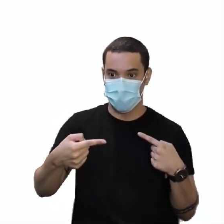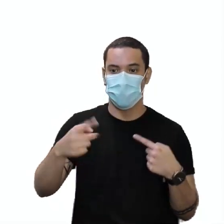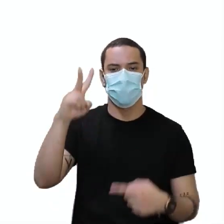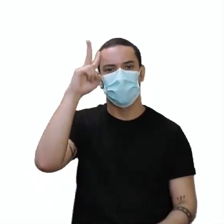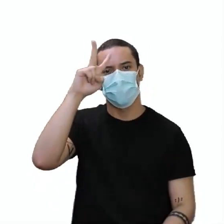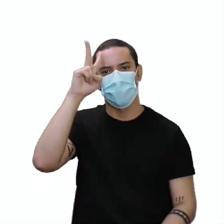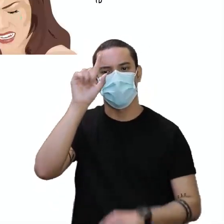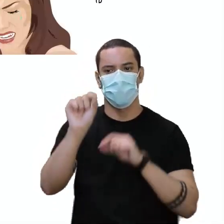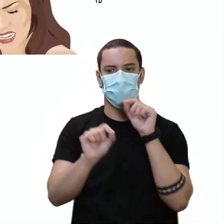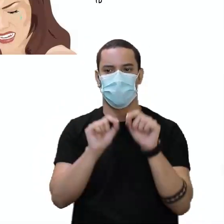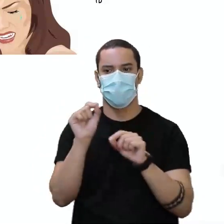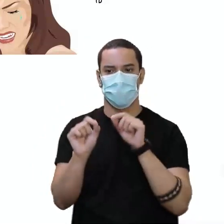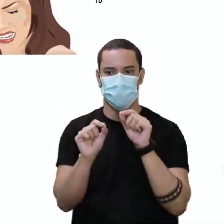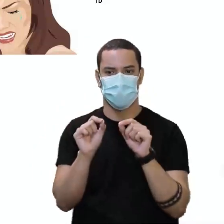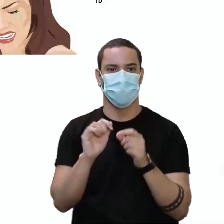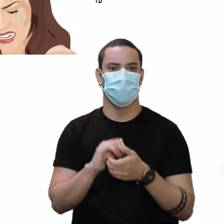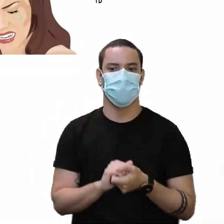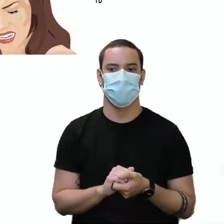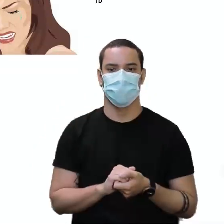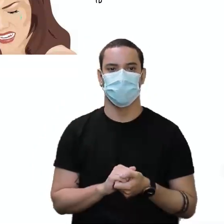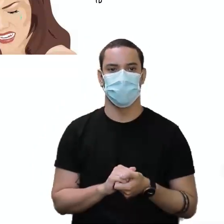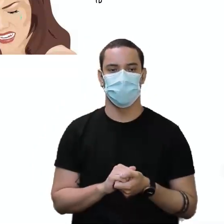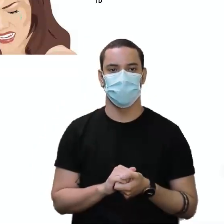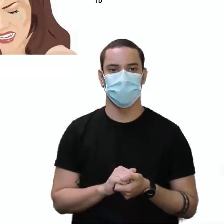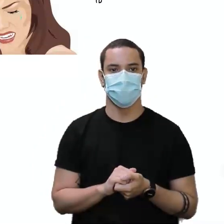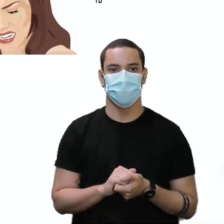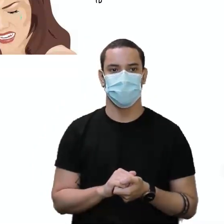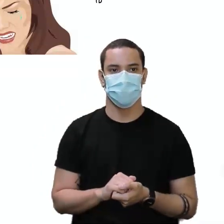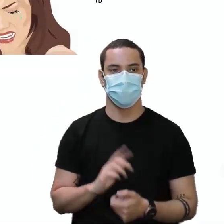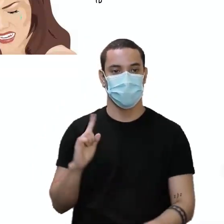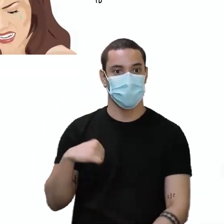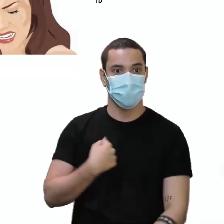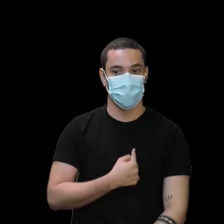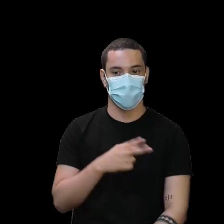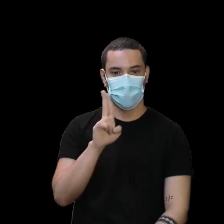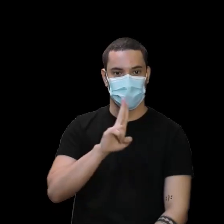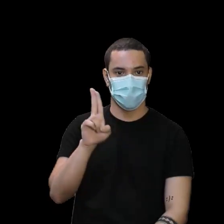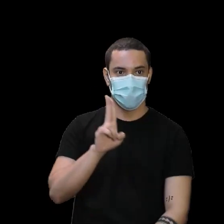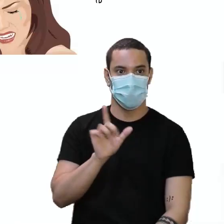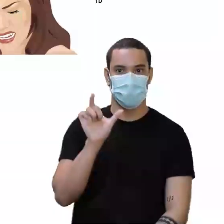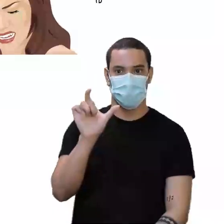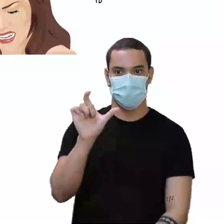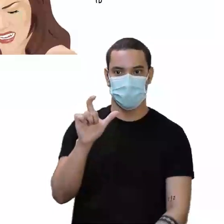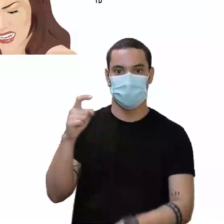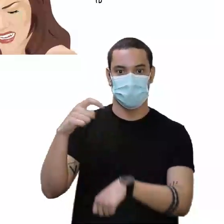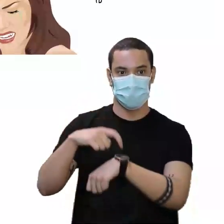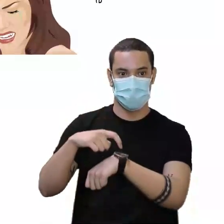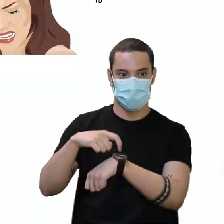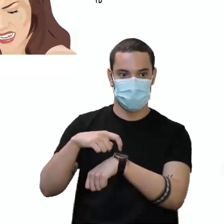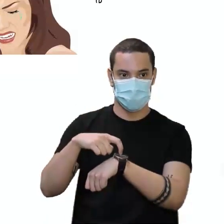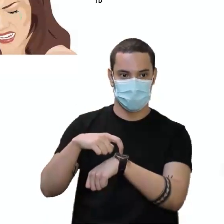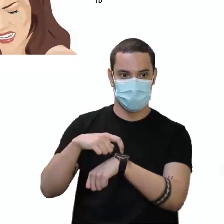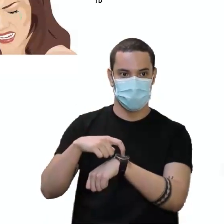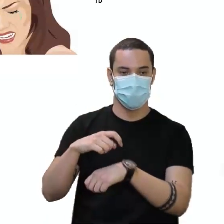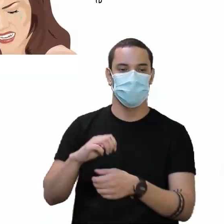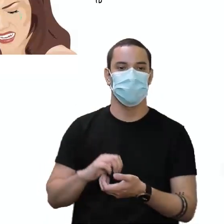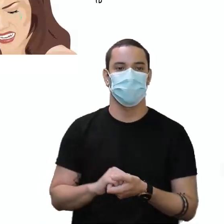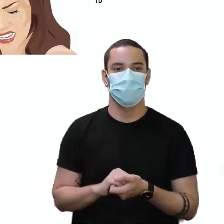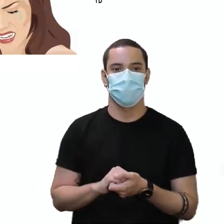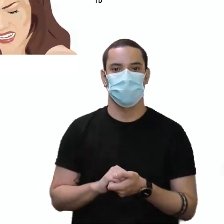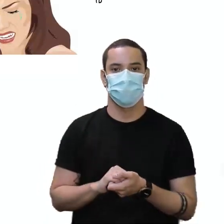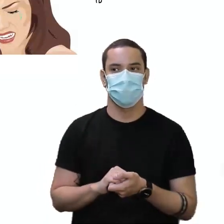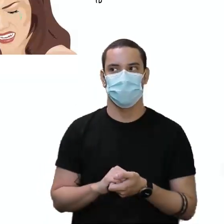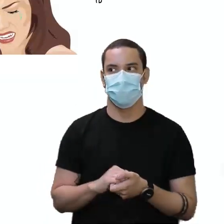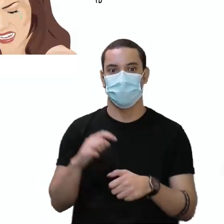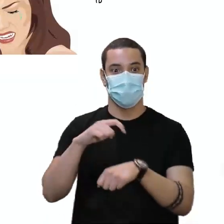Lembrando que a gente fala de quê? Olha lá, a gente vai usar essas expressões de tempo. Eita, Teacher tá doida. A vai usar